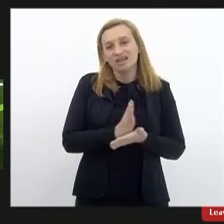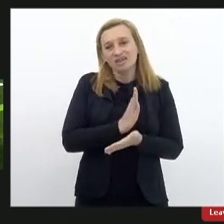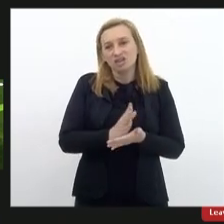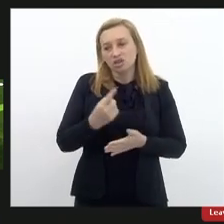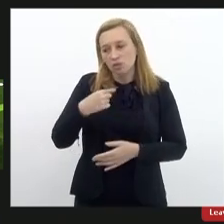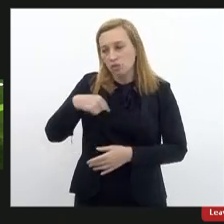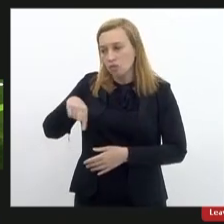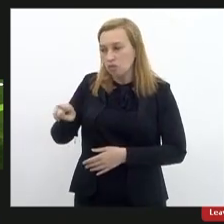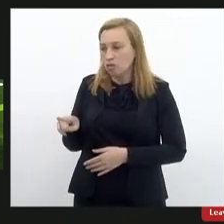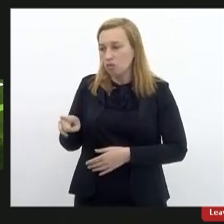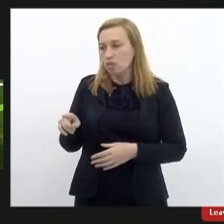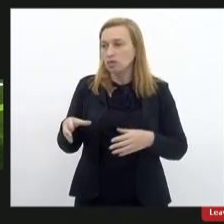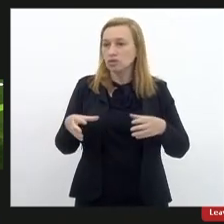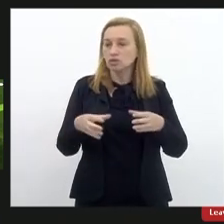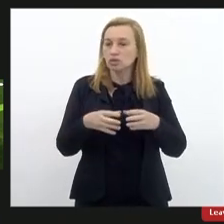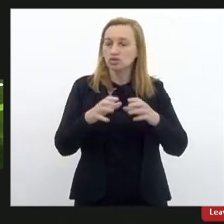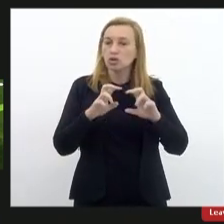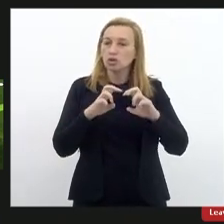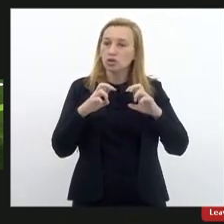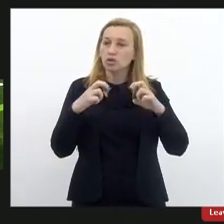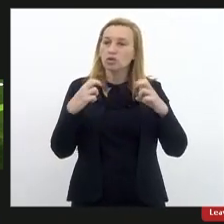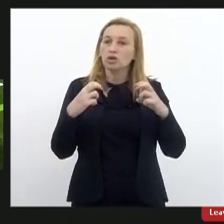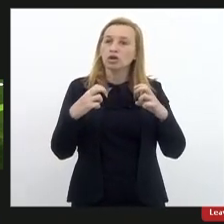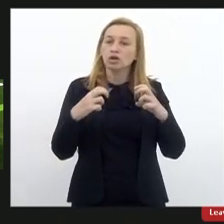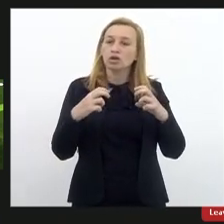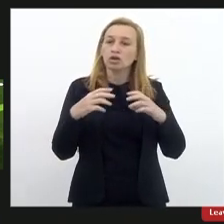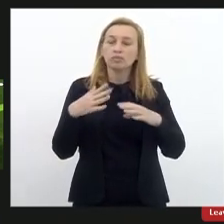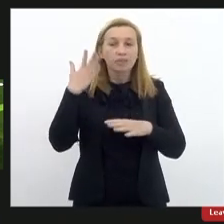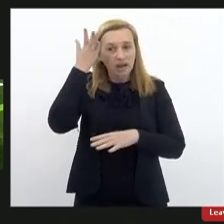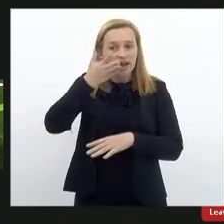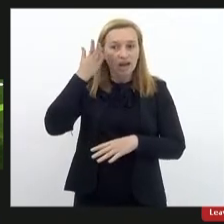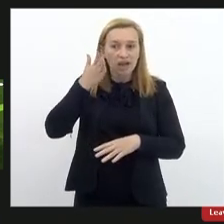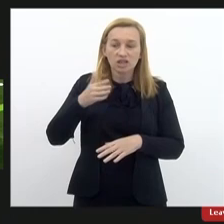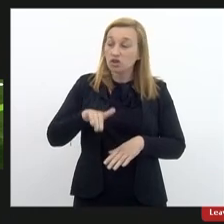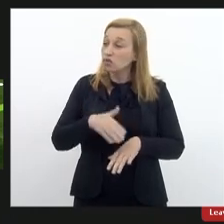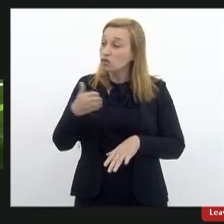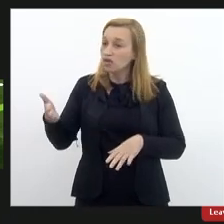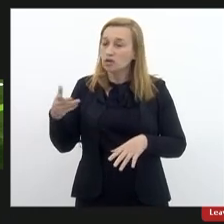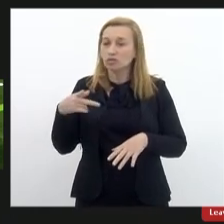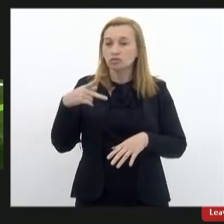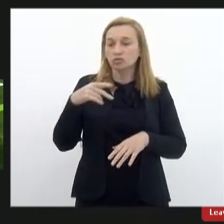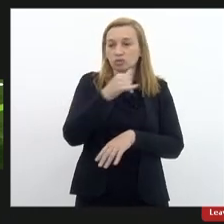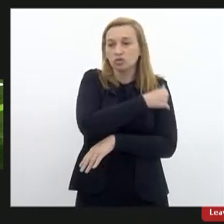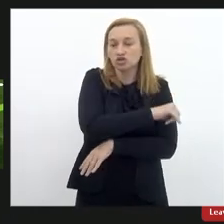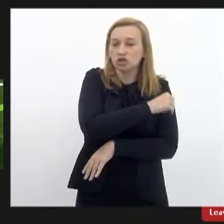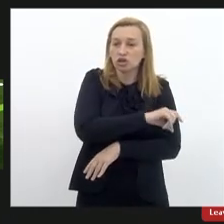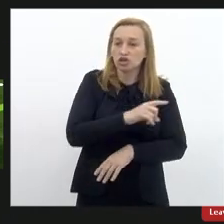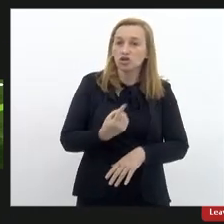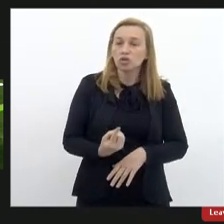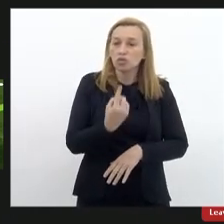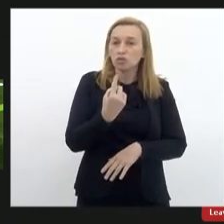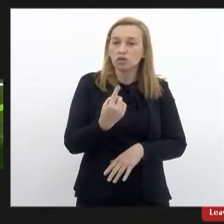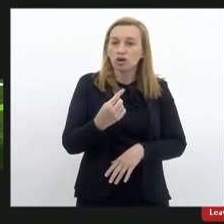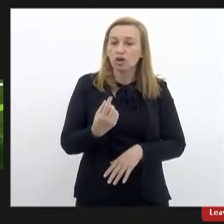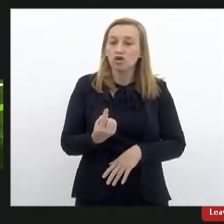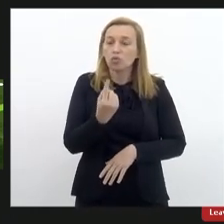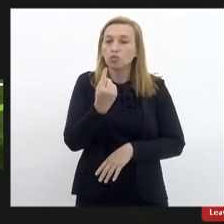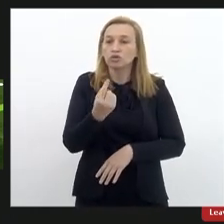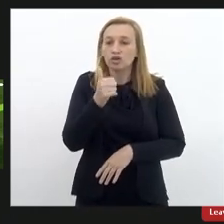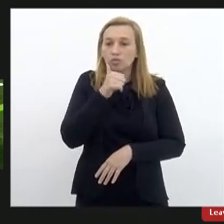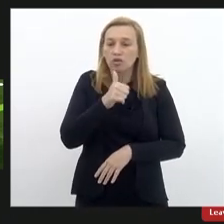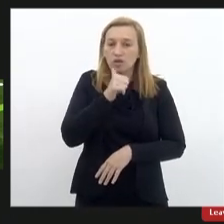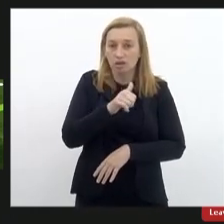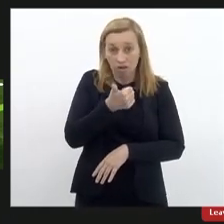vou em congressos fora do estado do Rio de Janeiro. E um dos que eu fui, eu era a única carioca que estava nesse